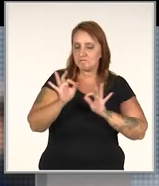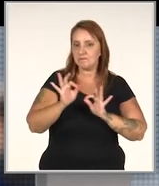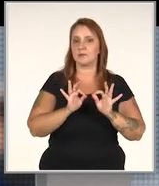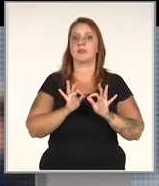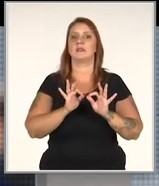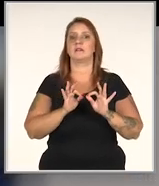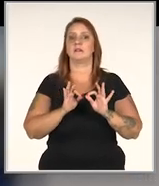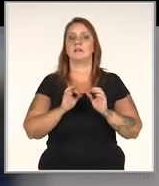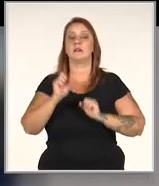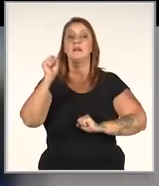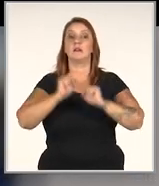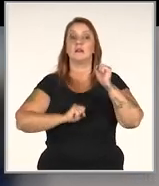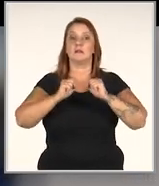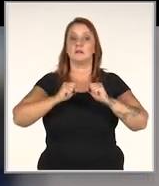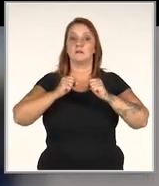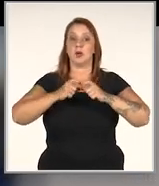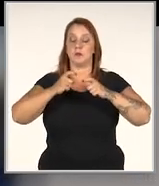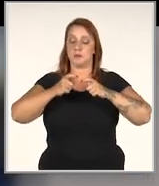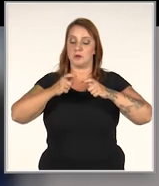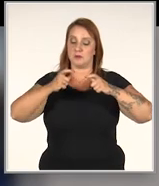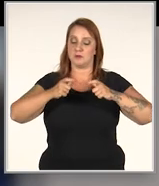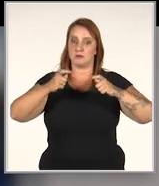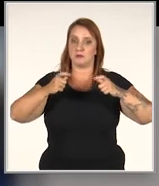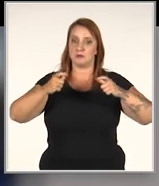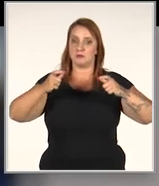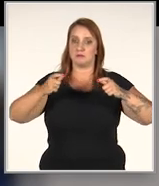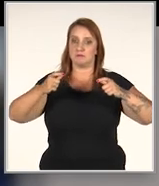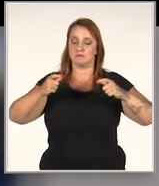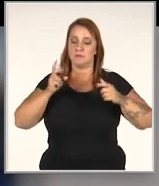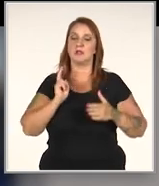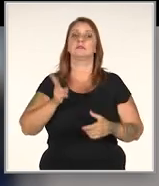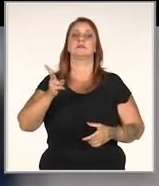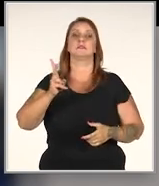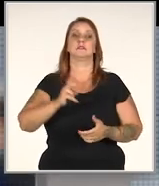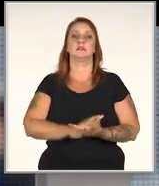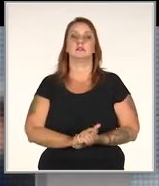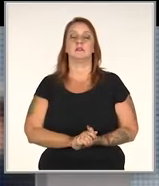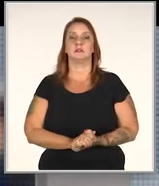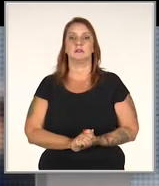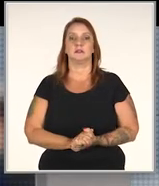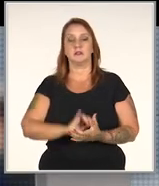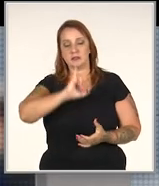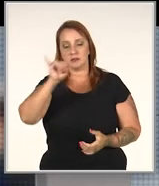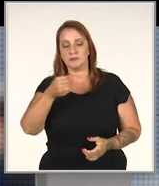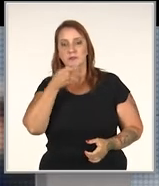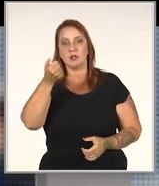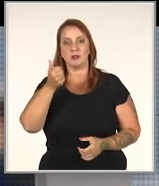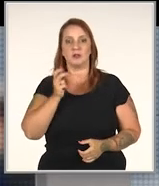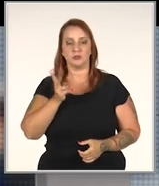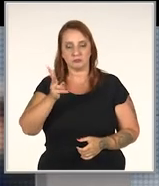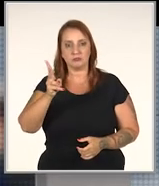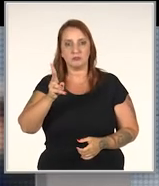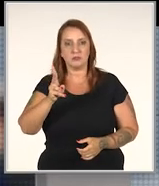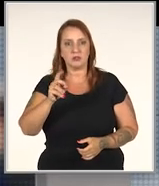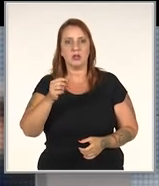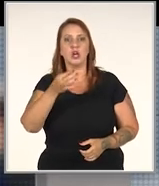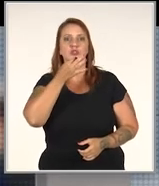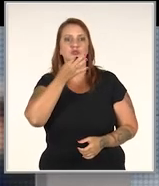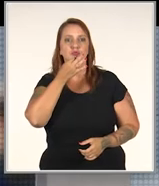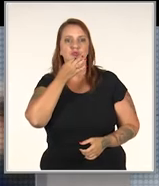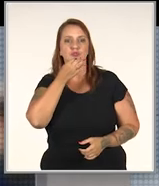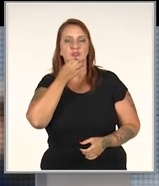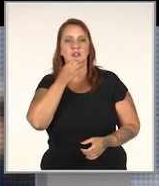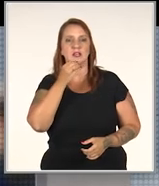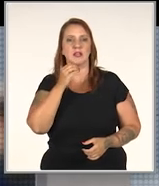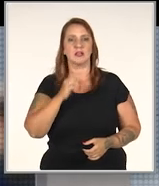planejamento, para que a empresa vá crescendo aos poucos e de maneira contínua. Puxando o gancho aí dessa melhoria contínua, as